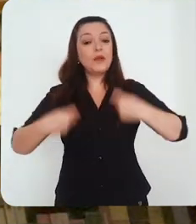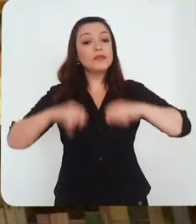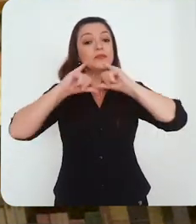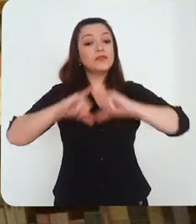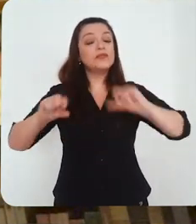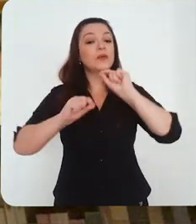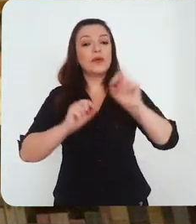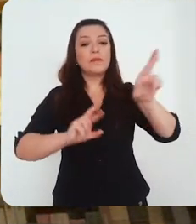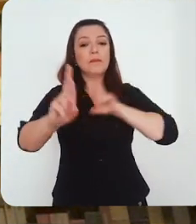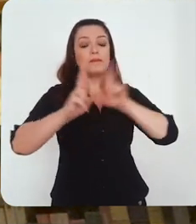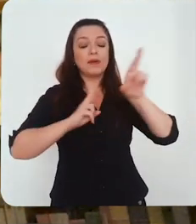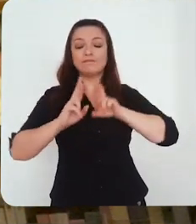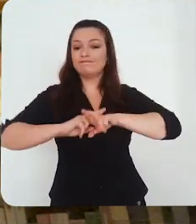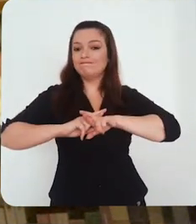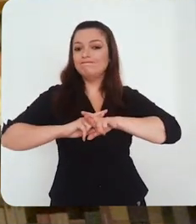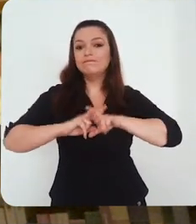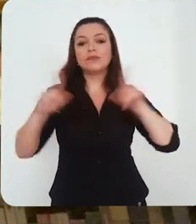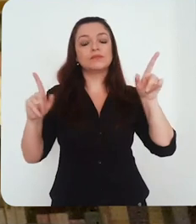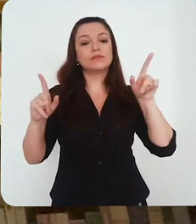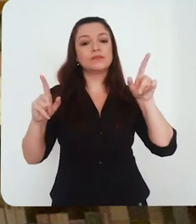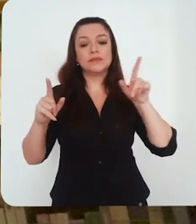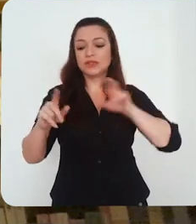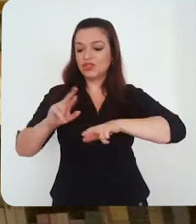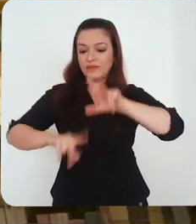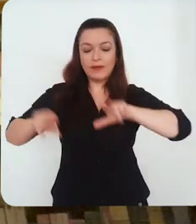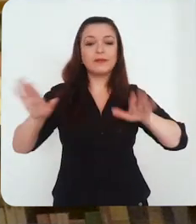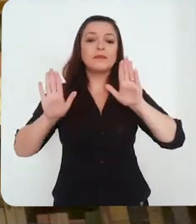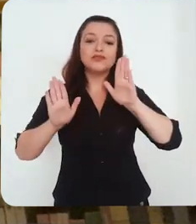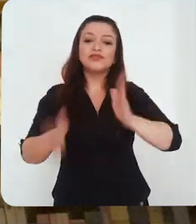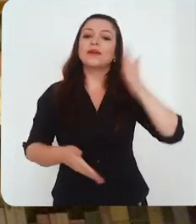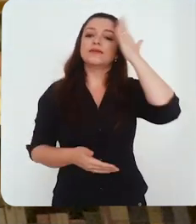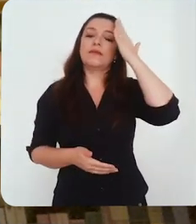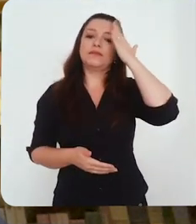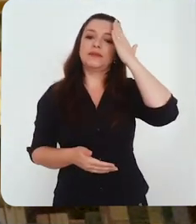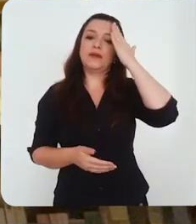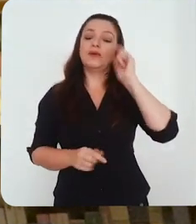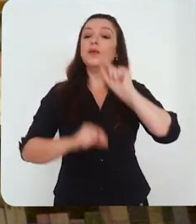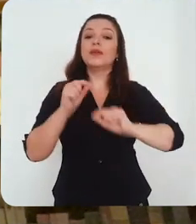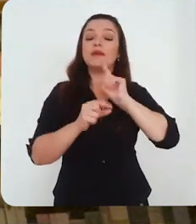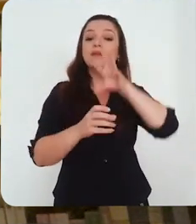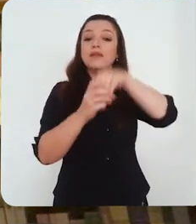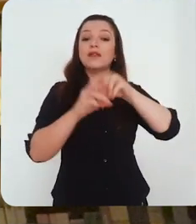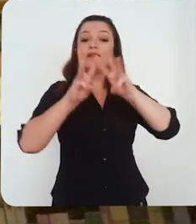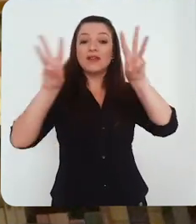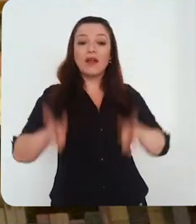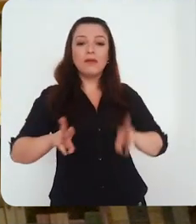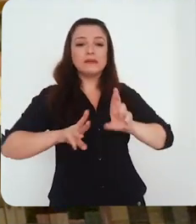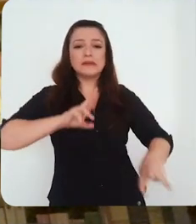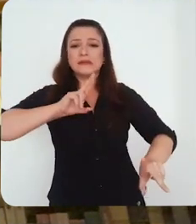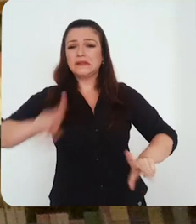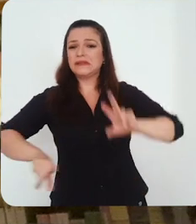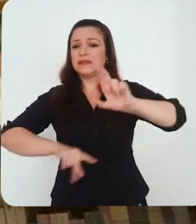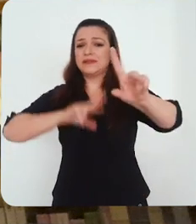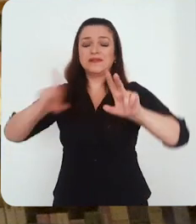agora sobre esse tema. Devo dizer a cada um e a cada uma que essas respostas mostraram algo que nós já desconfiávamos, ou seja, a nossa